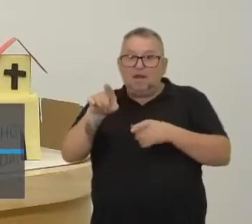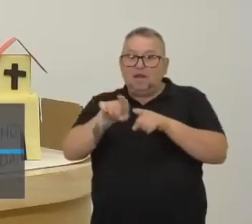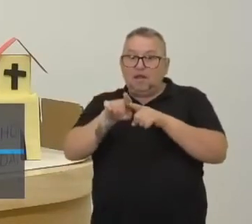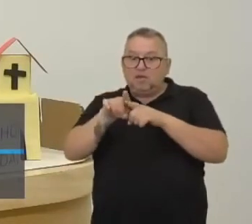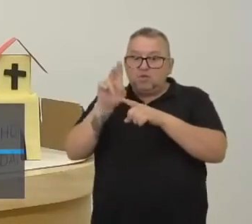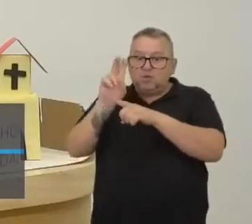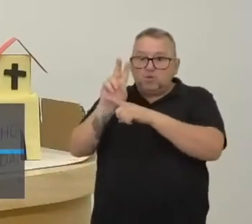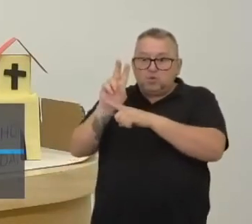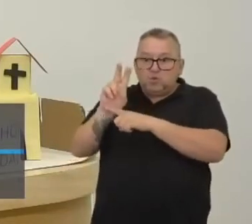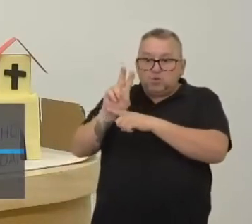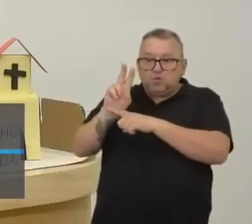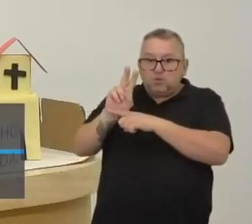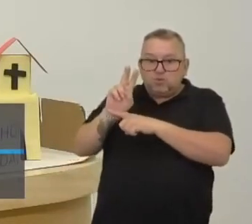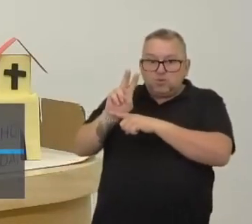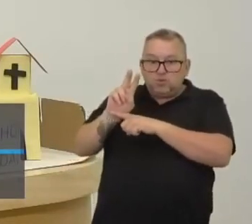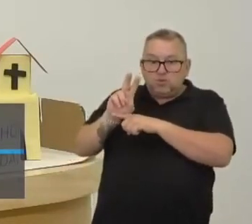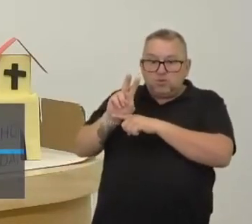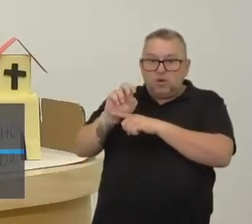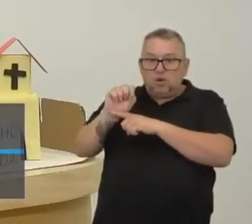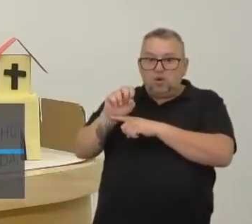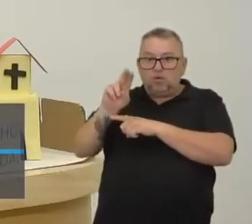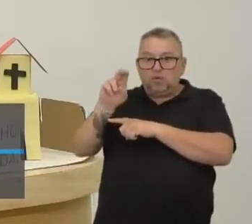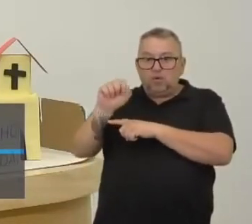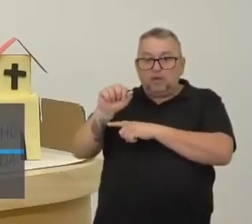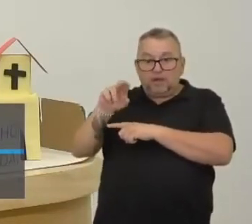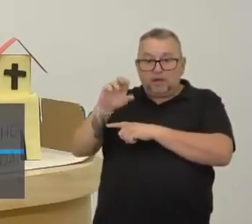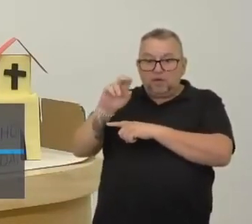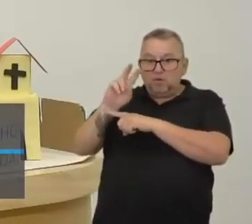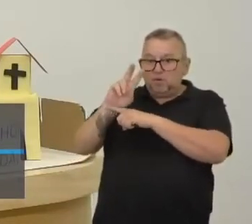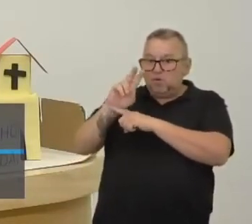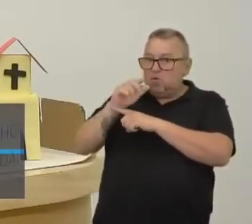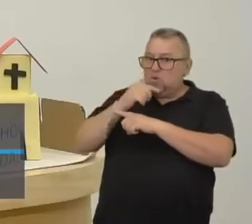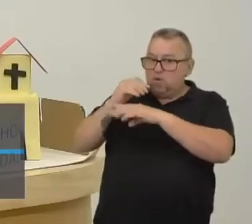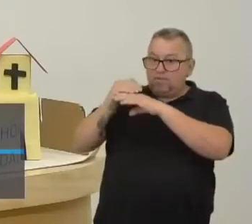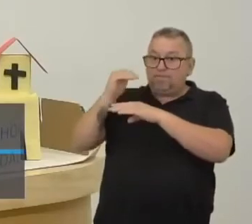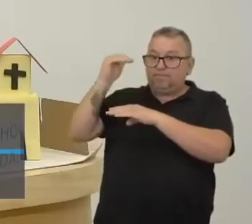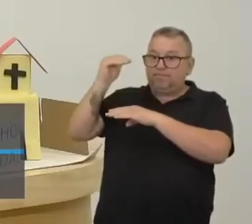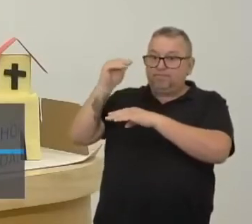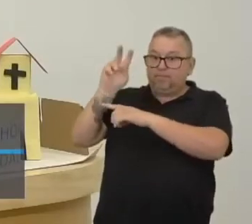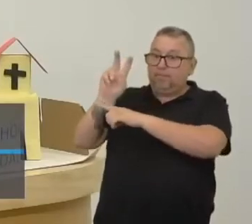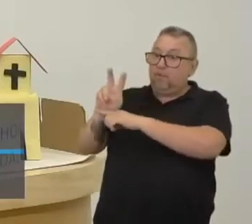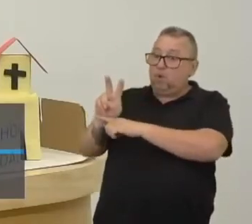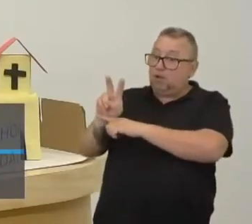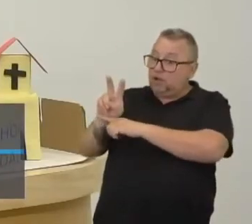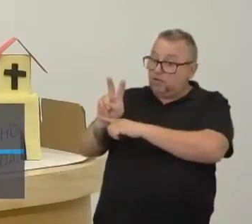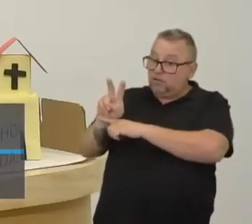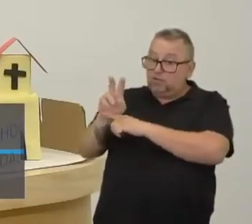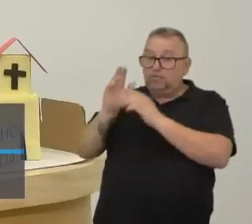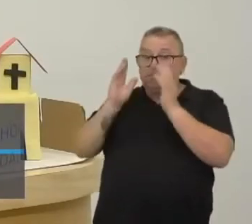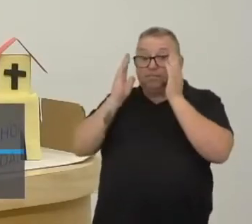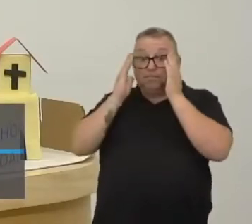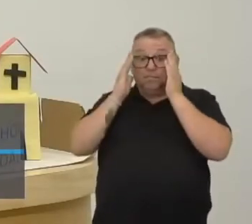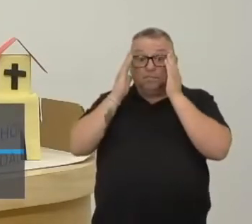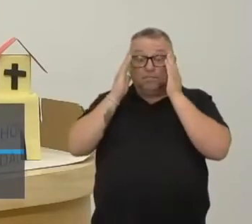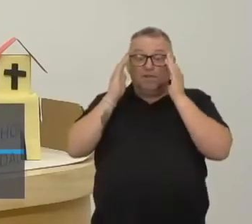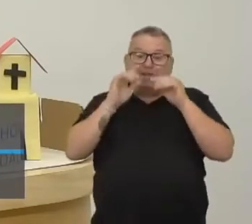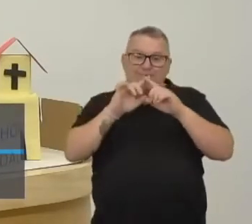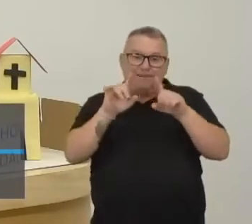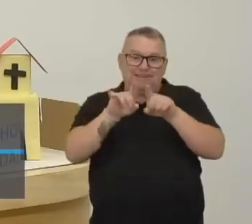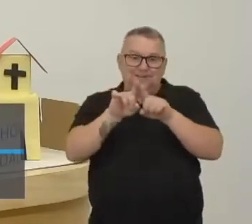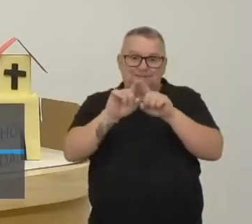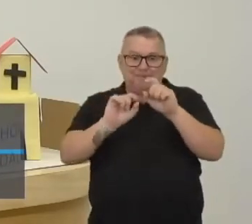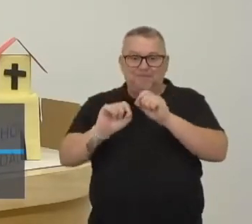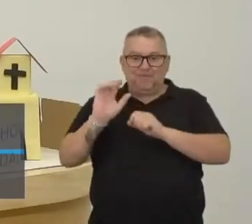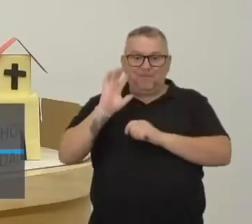proteger o seu suzerano, que é esse aqui, ó. Combinado? Mas aí tem o seguinte também, né?